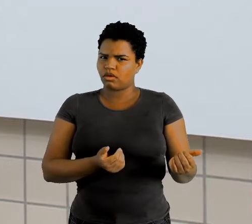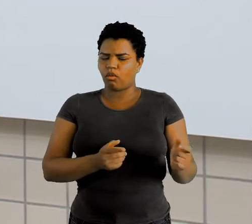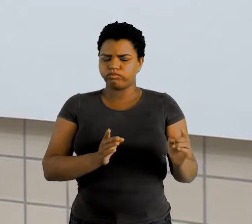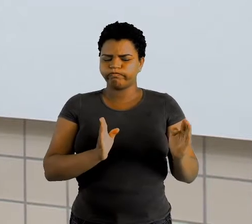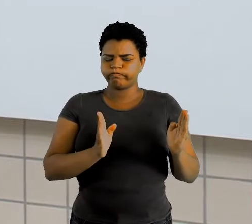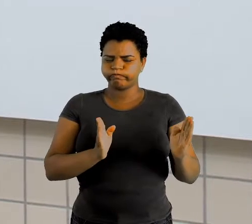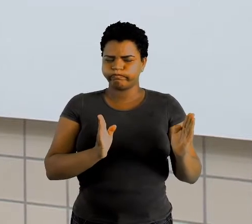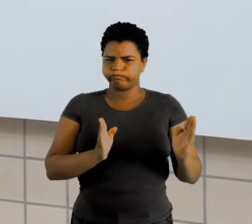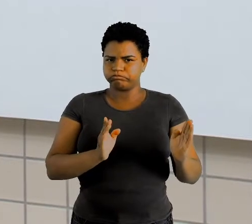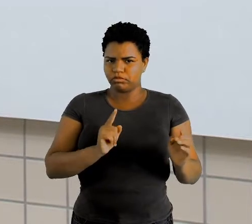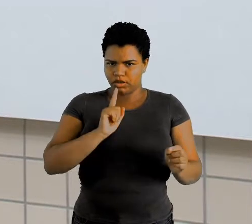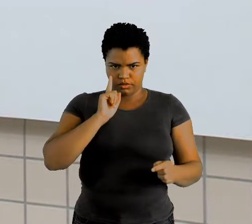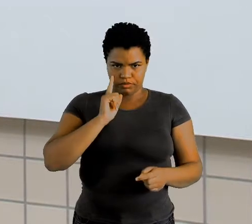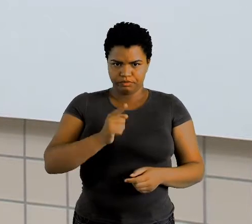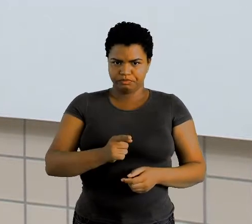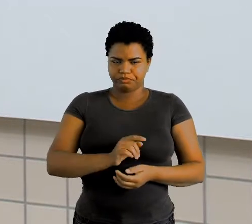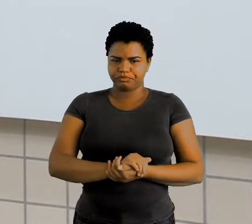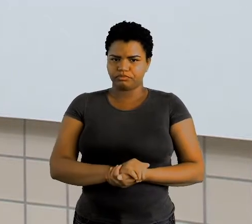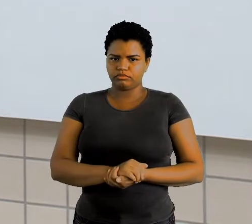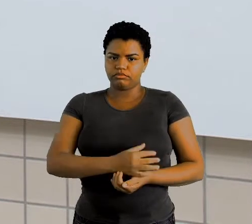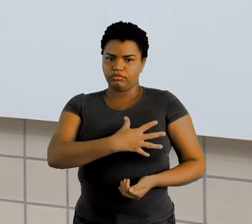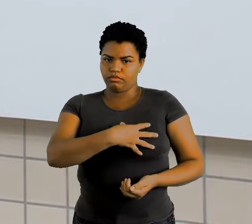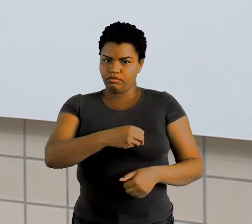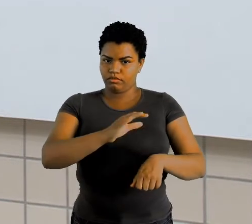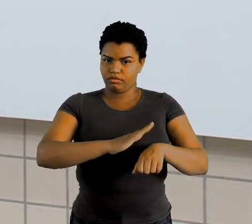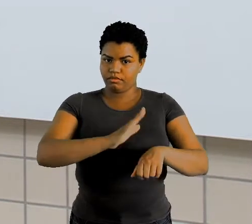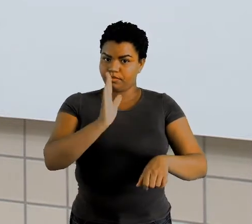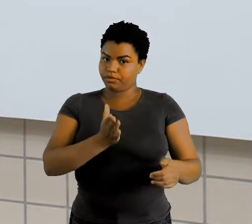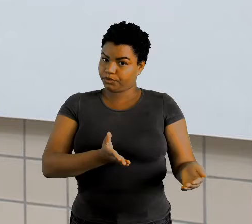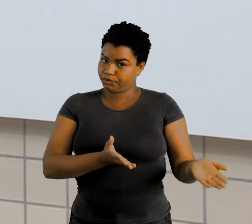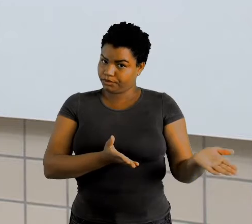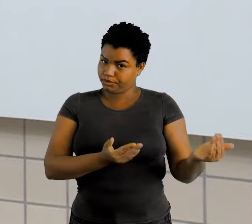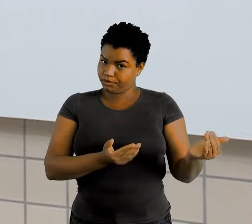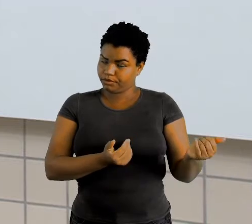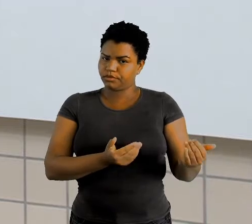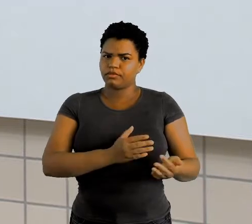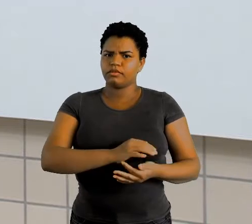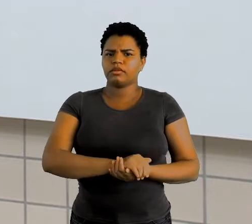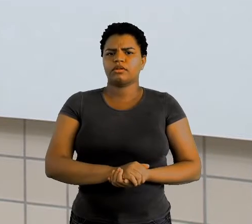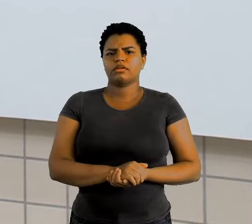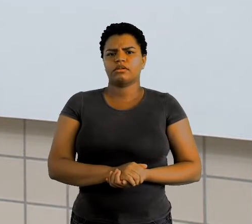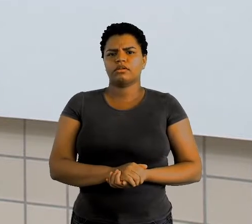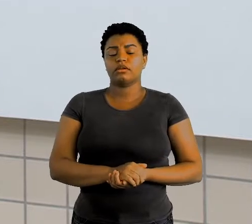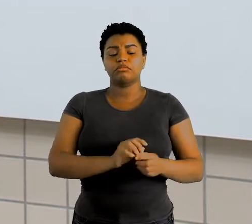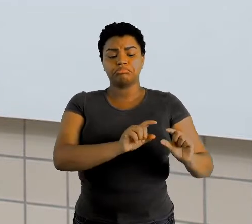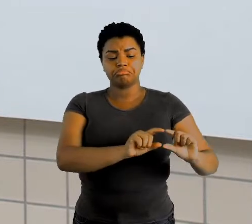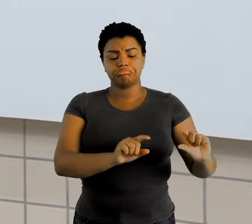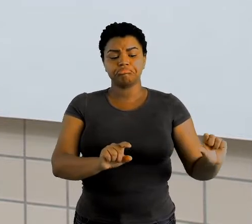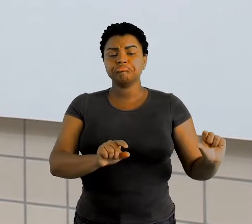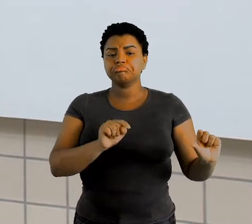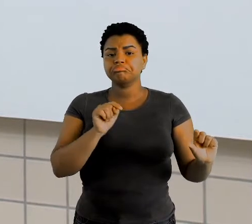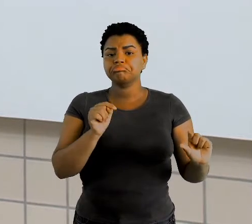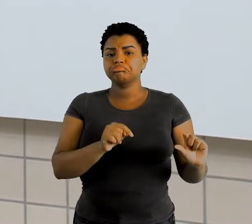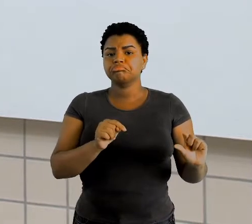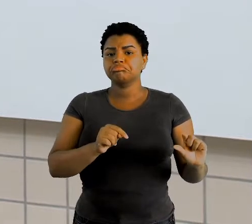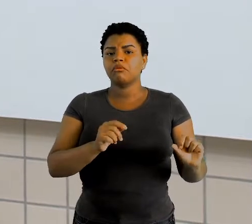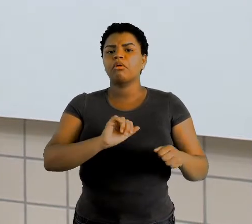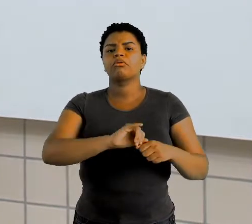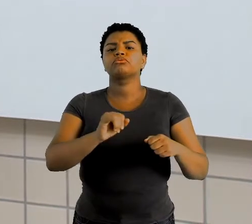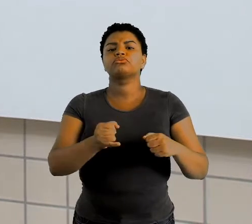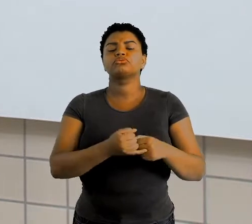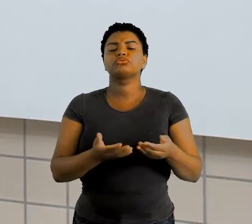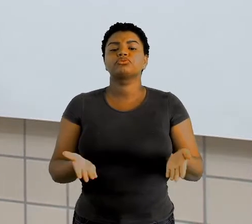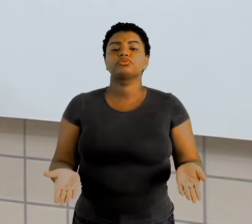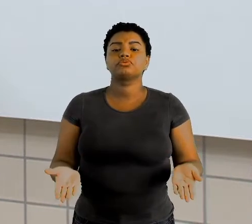aqui, ó. Filha mais nova. Nesse trecho aqui, quem será o adjetivo?